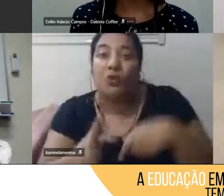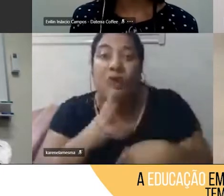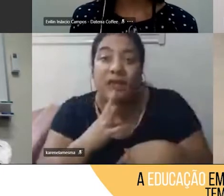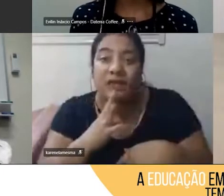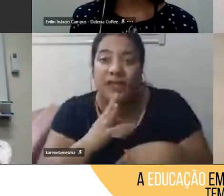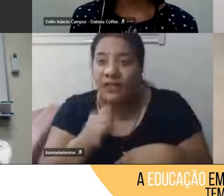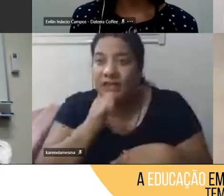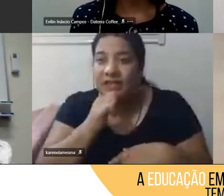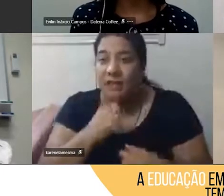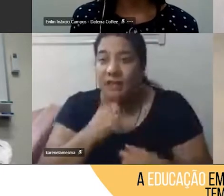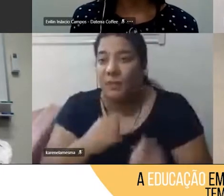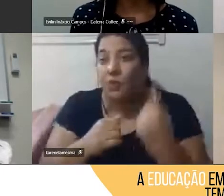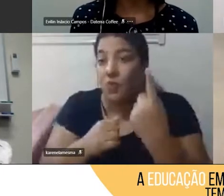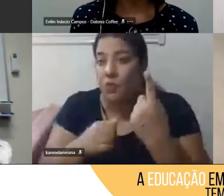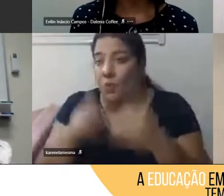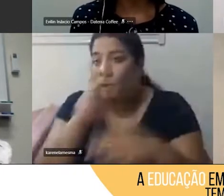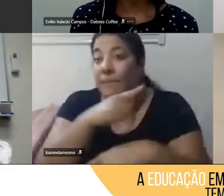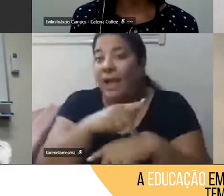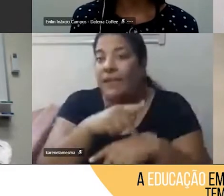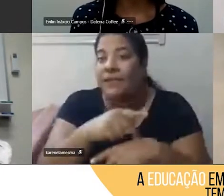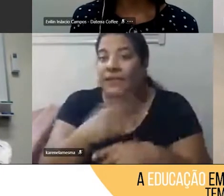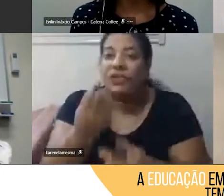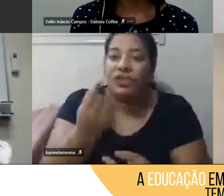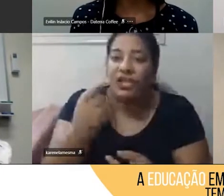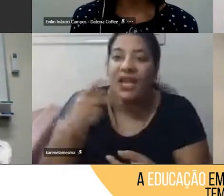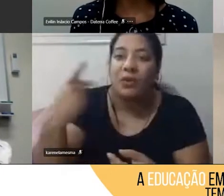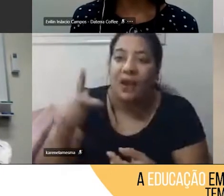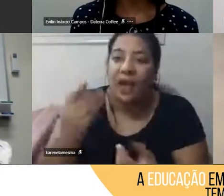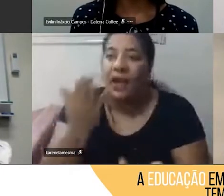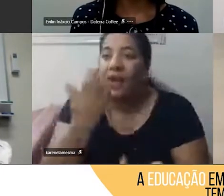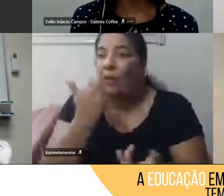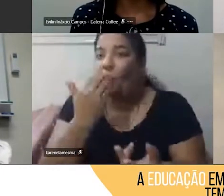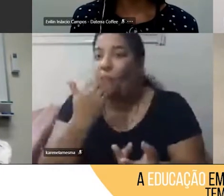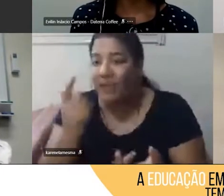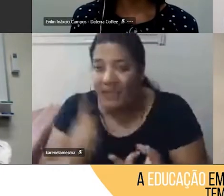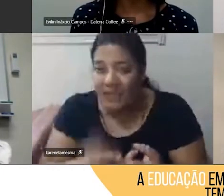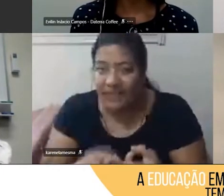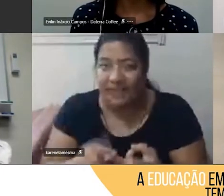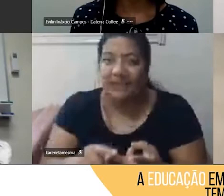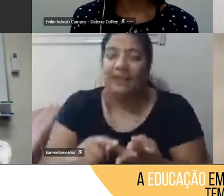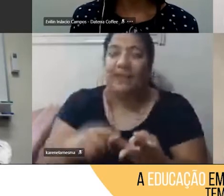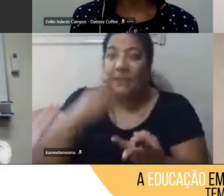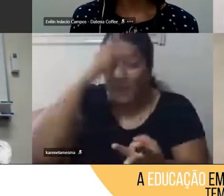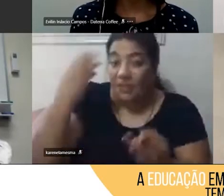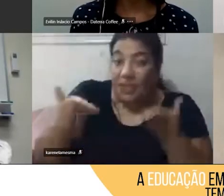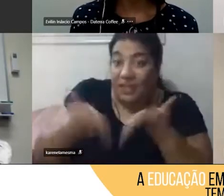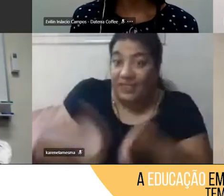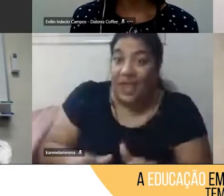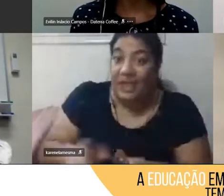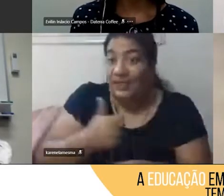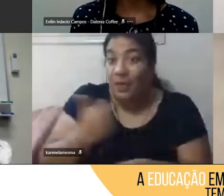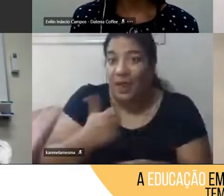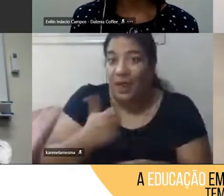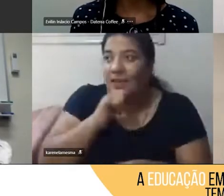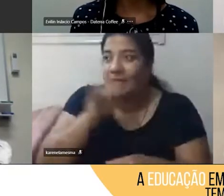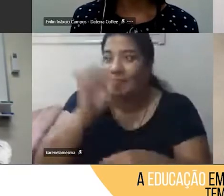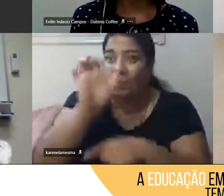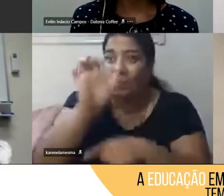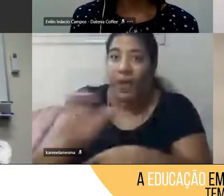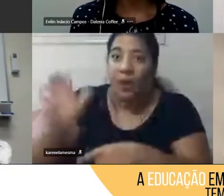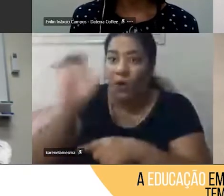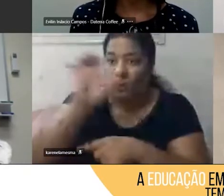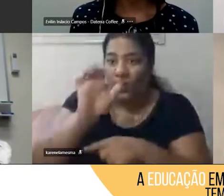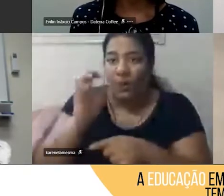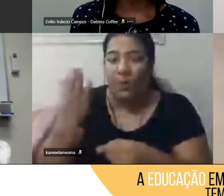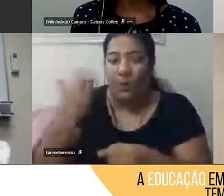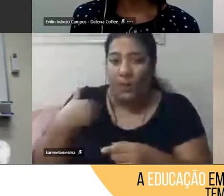comida, as danças, um nativo. E é super difícil achar um nativo de um país distante, tipo um país europeu. O meu era Dinamarca, então, tipo,